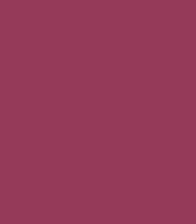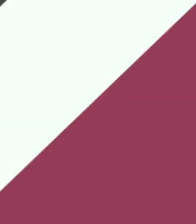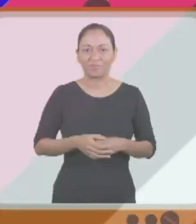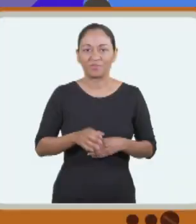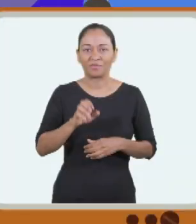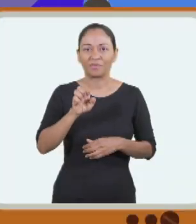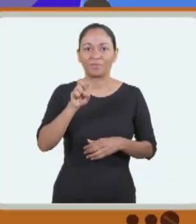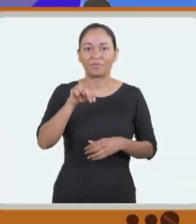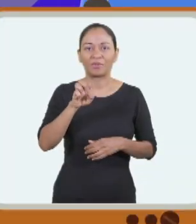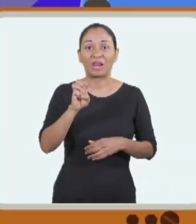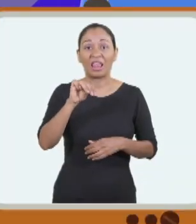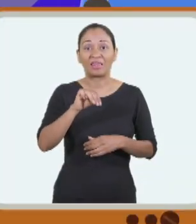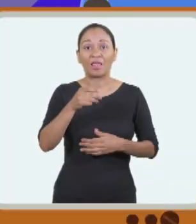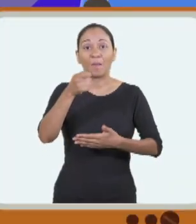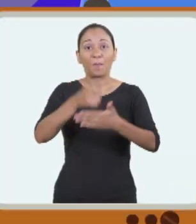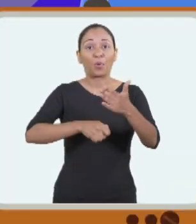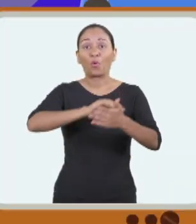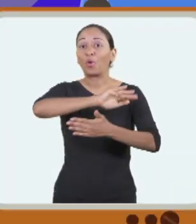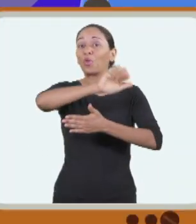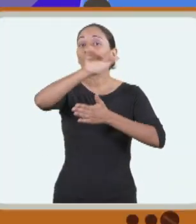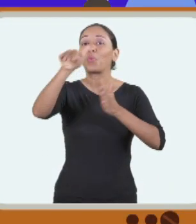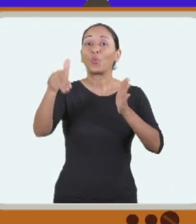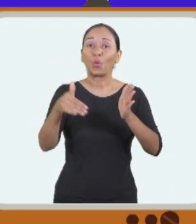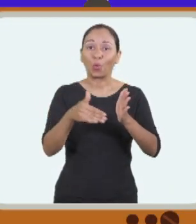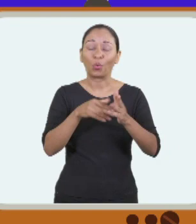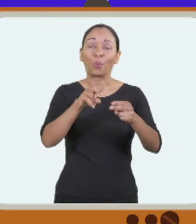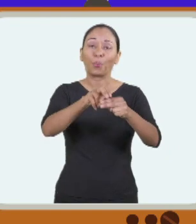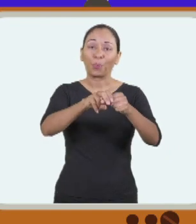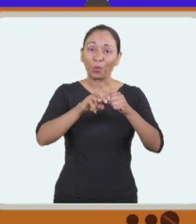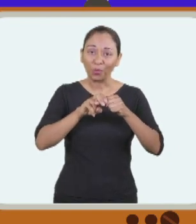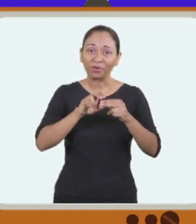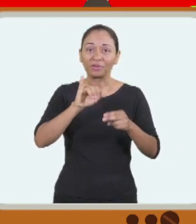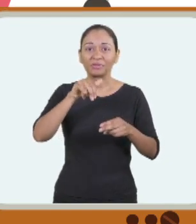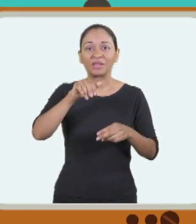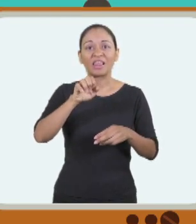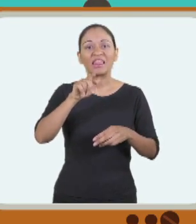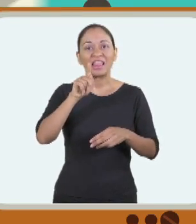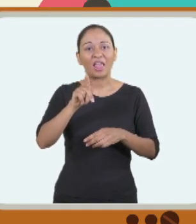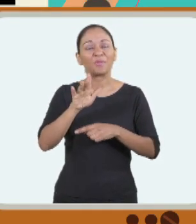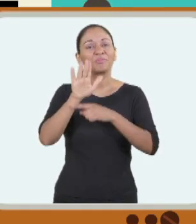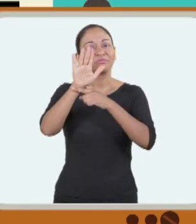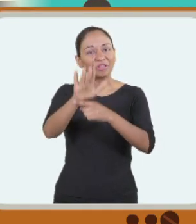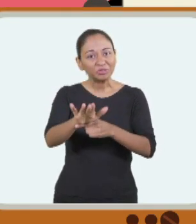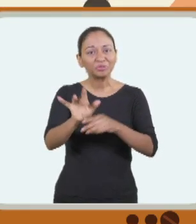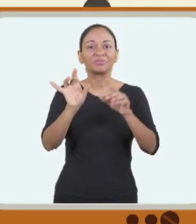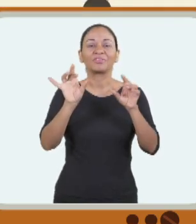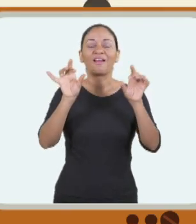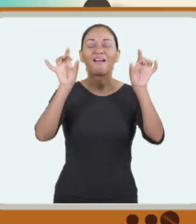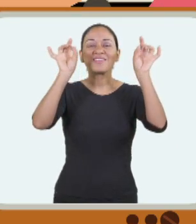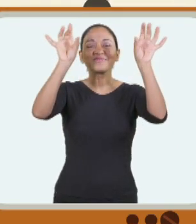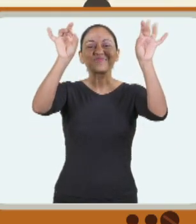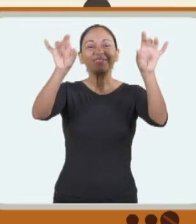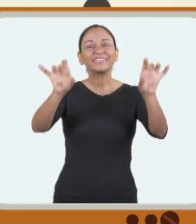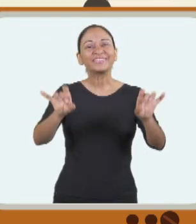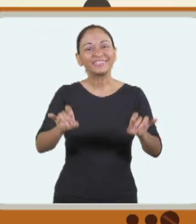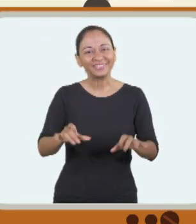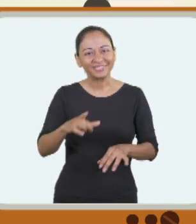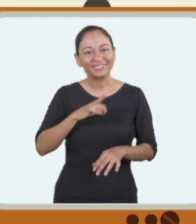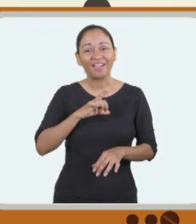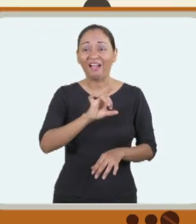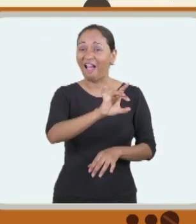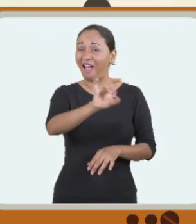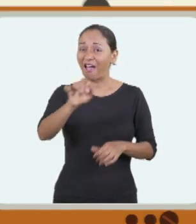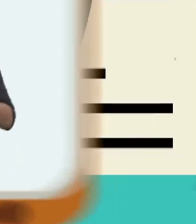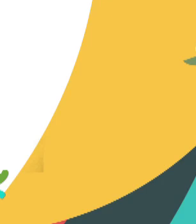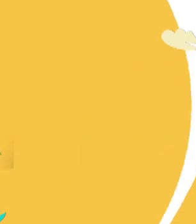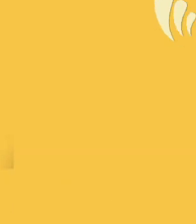O Enem é uma prova para todos. Por isso, o INEP oferece atendimento especializado ou específico de acordo com a necessidade